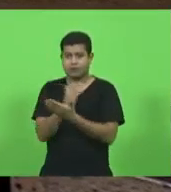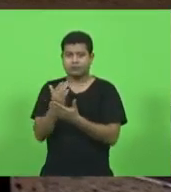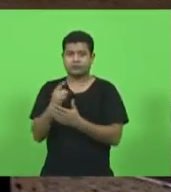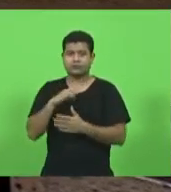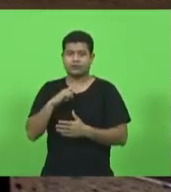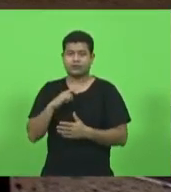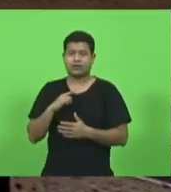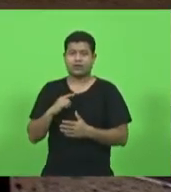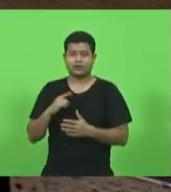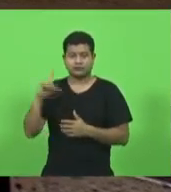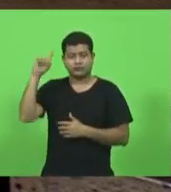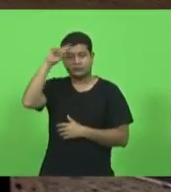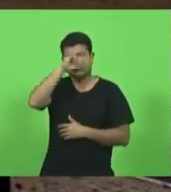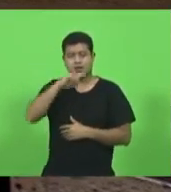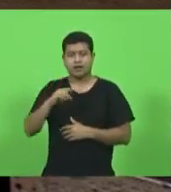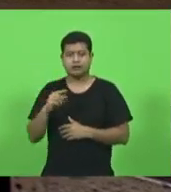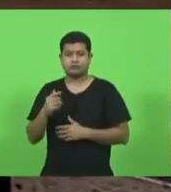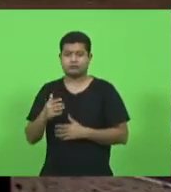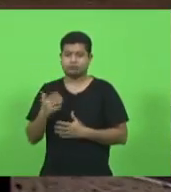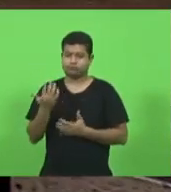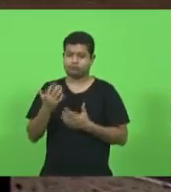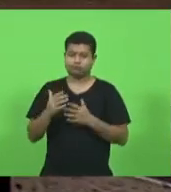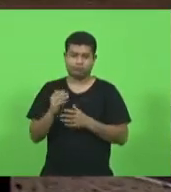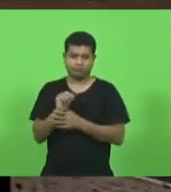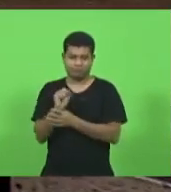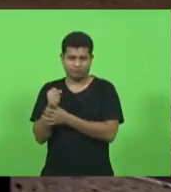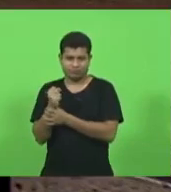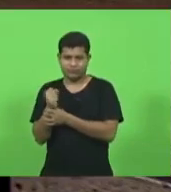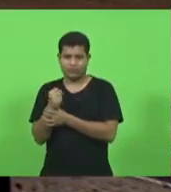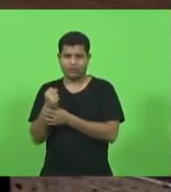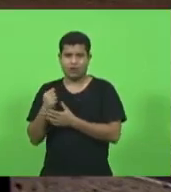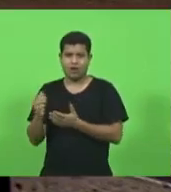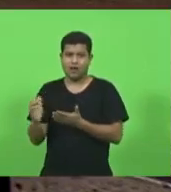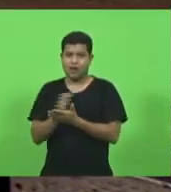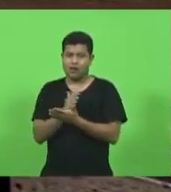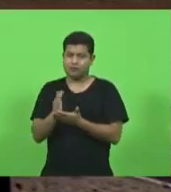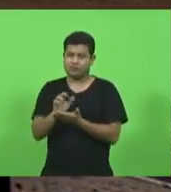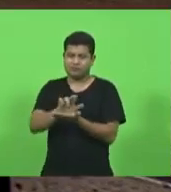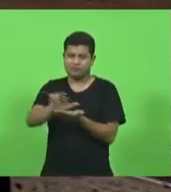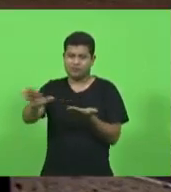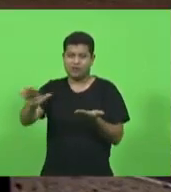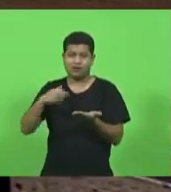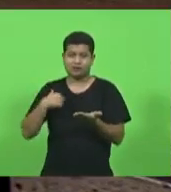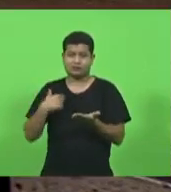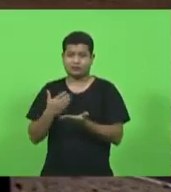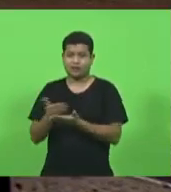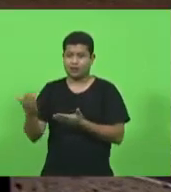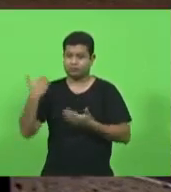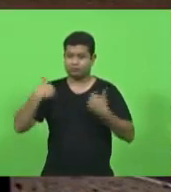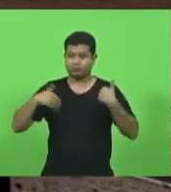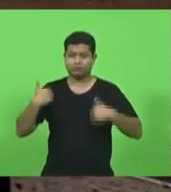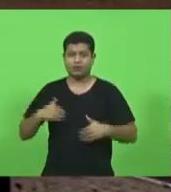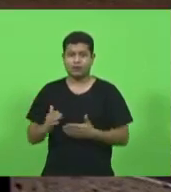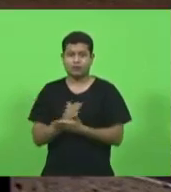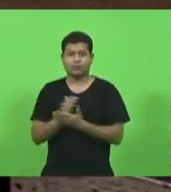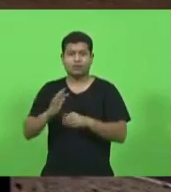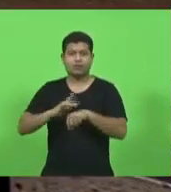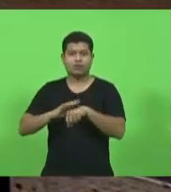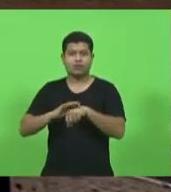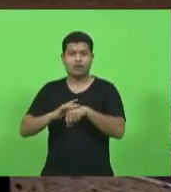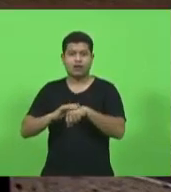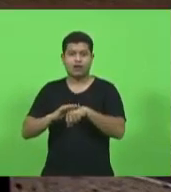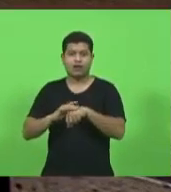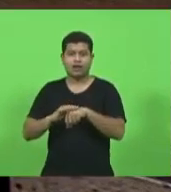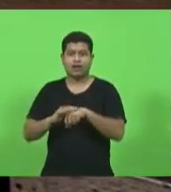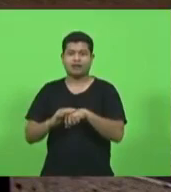de locomoção. Doenças que incapacitam, doenças degenerativas que